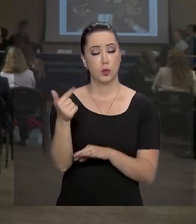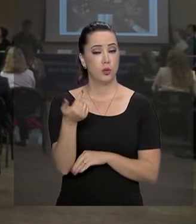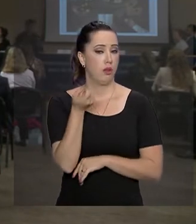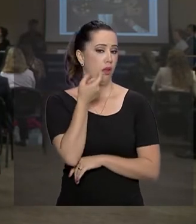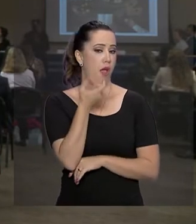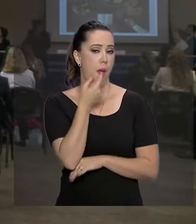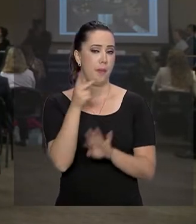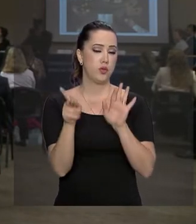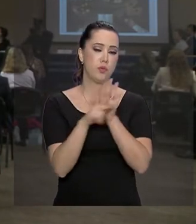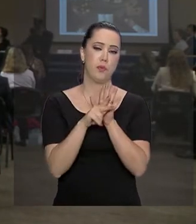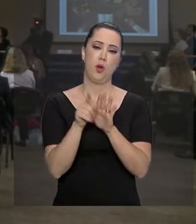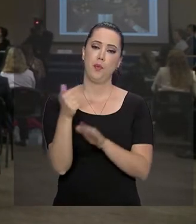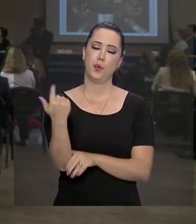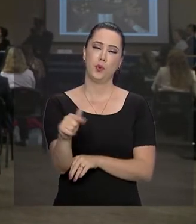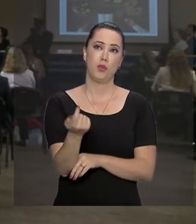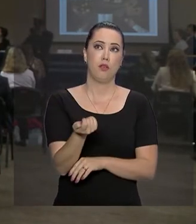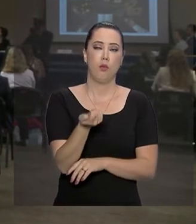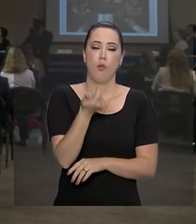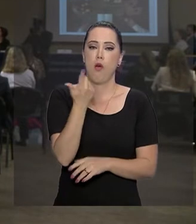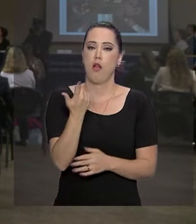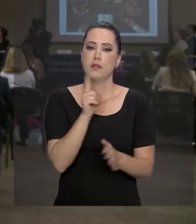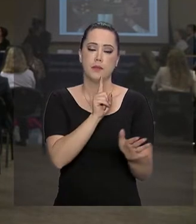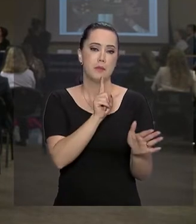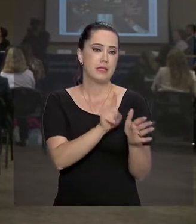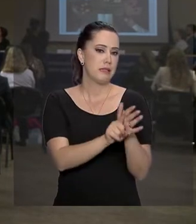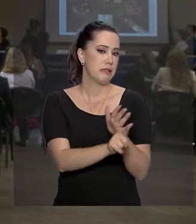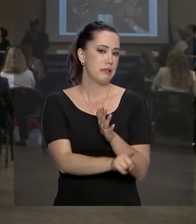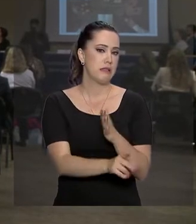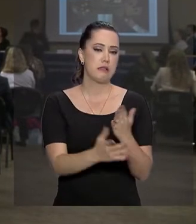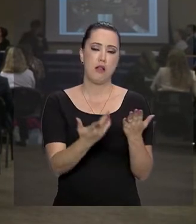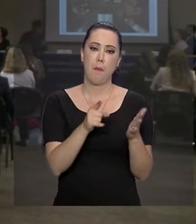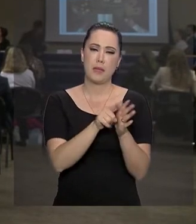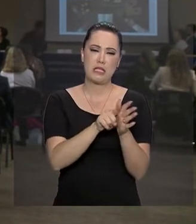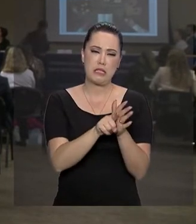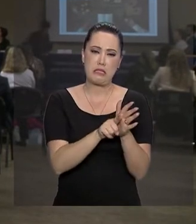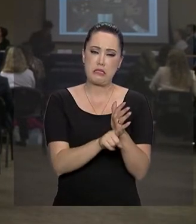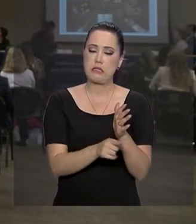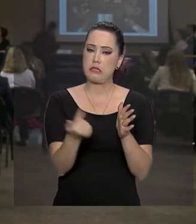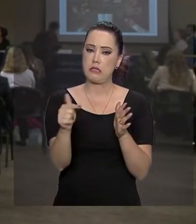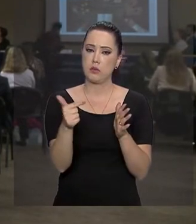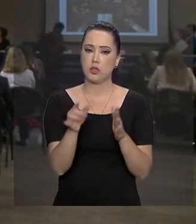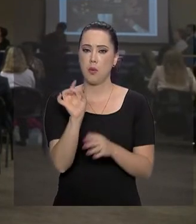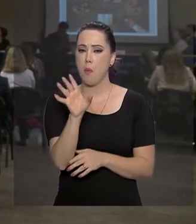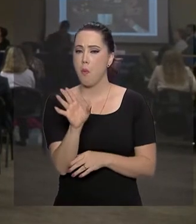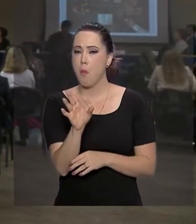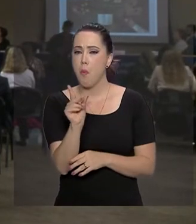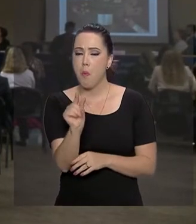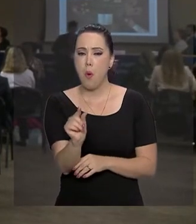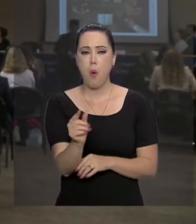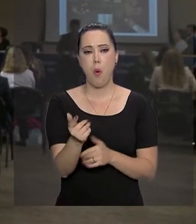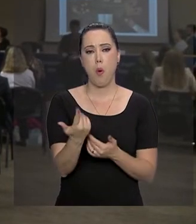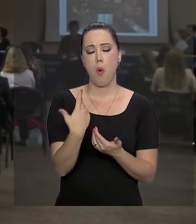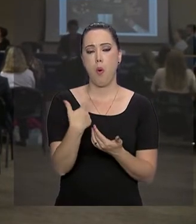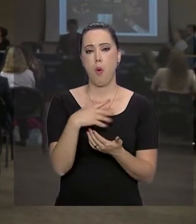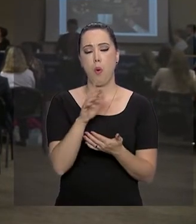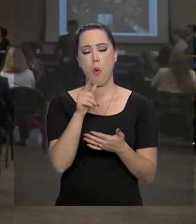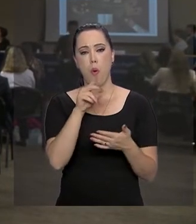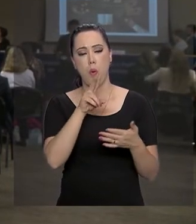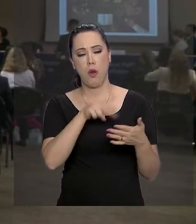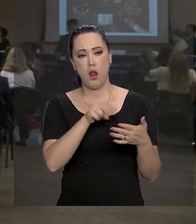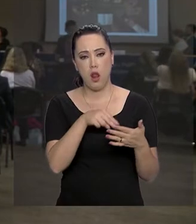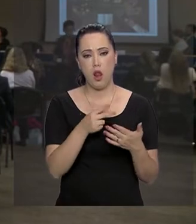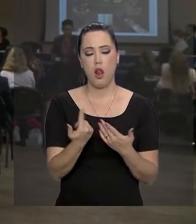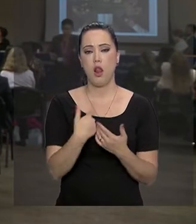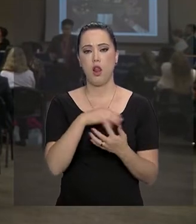específico, não existe quase que pesquisas, né? São pouquíssimos artigos científicos que há na literatura